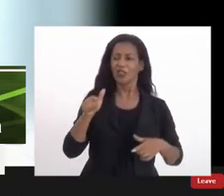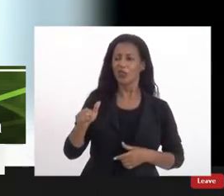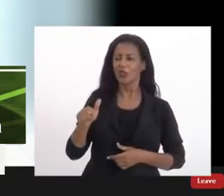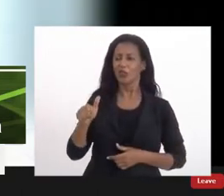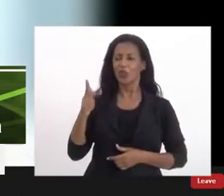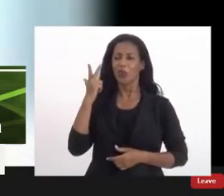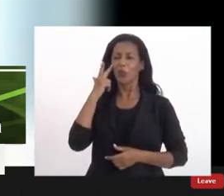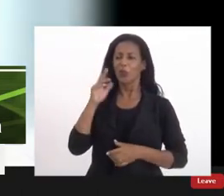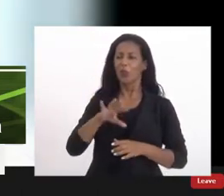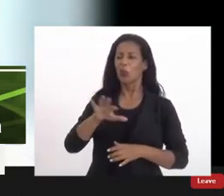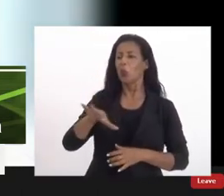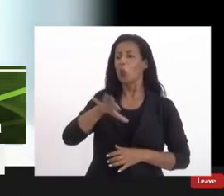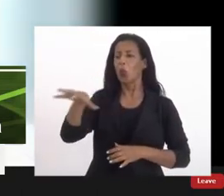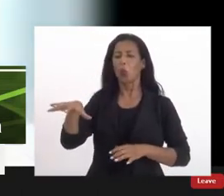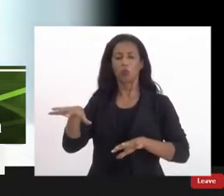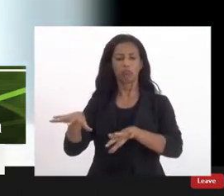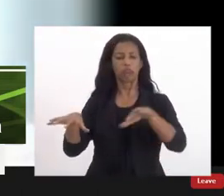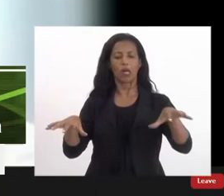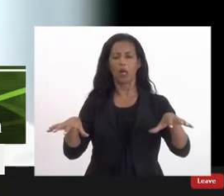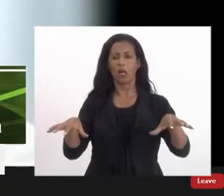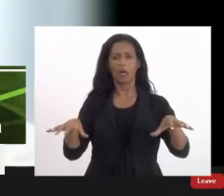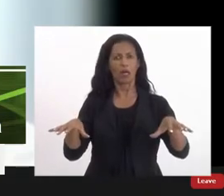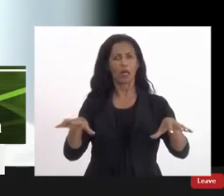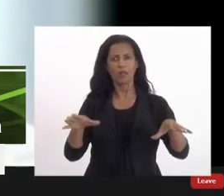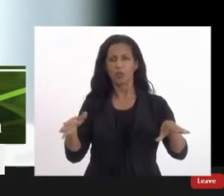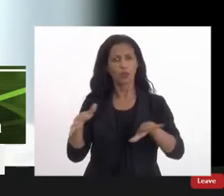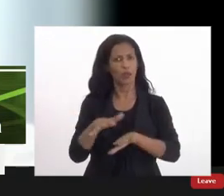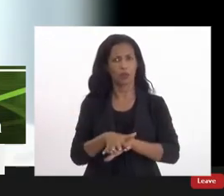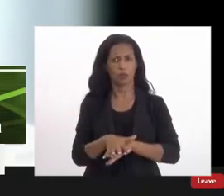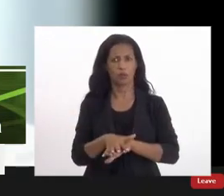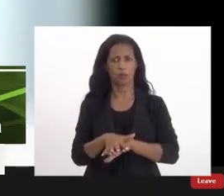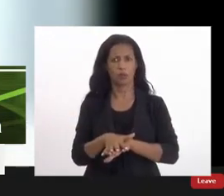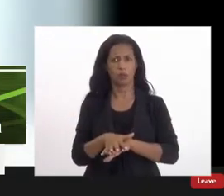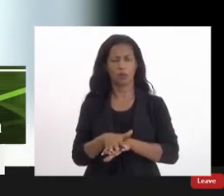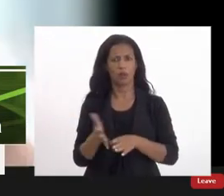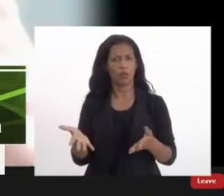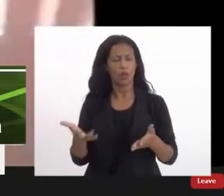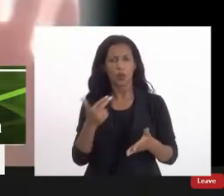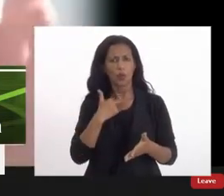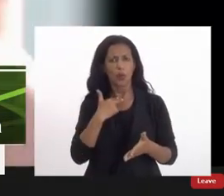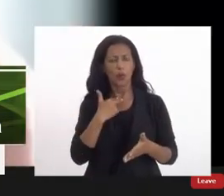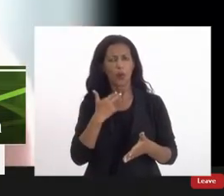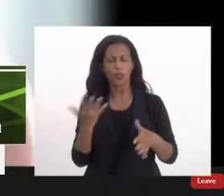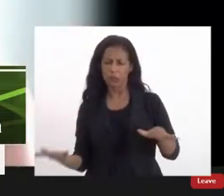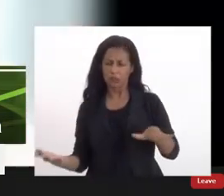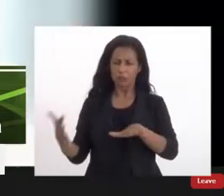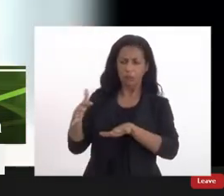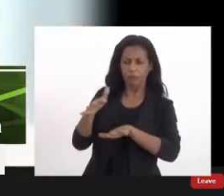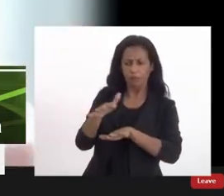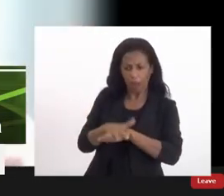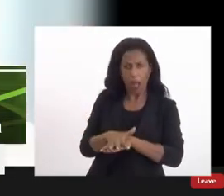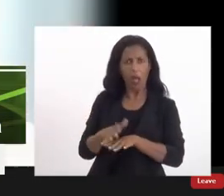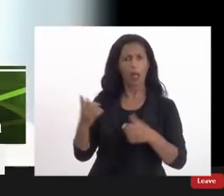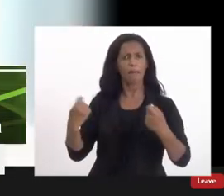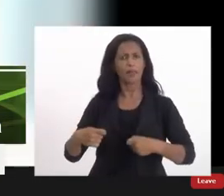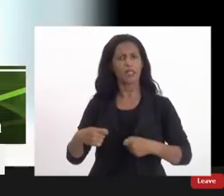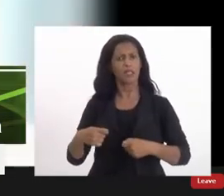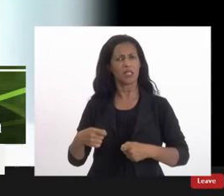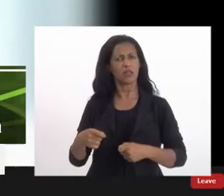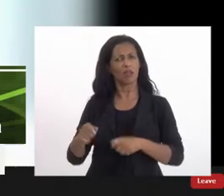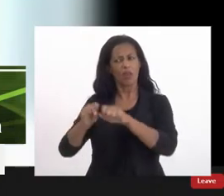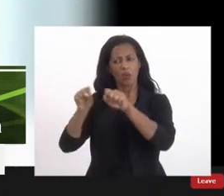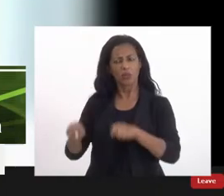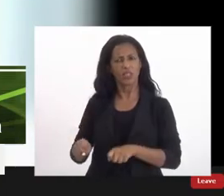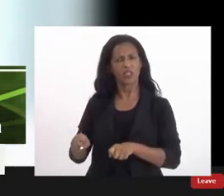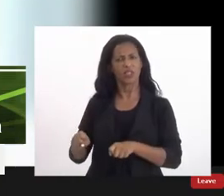sem deficiência vão ocupar esse outro espaço não isso não é inclusão isso é segregação e que já é feita há muito tempo é sistema de opressão é um